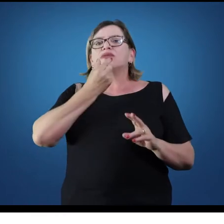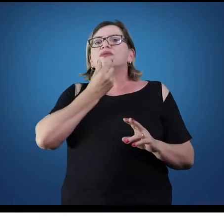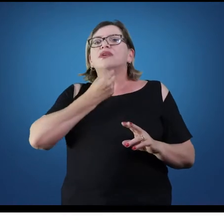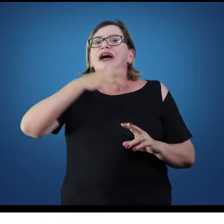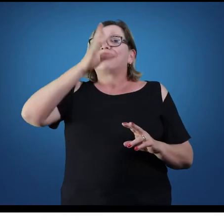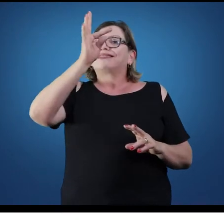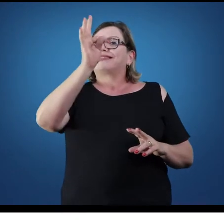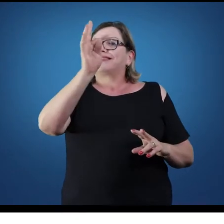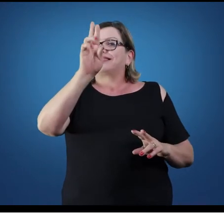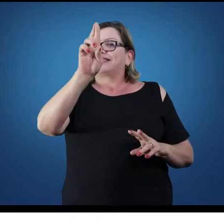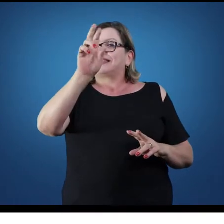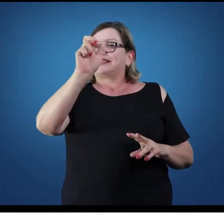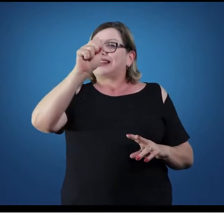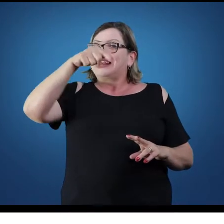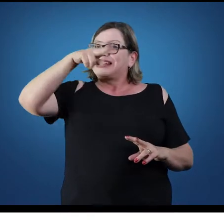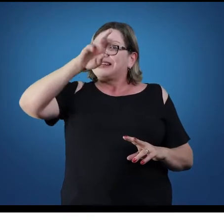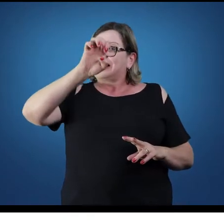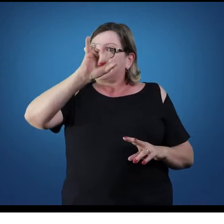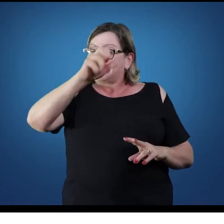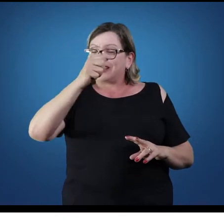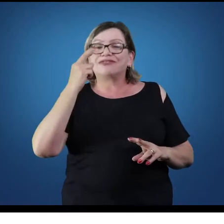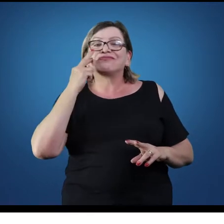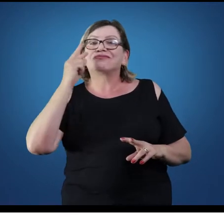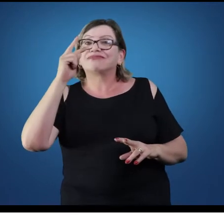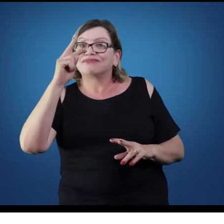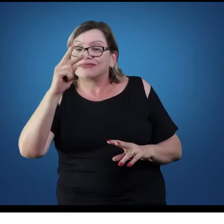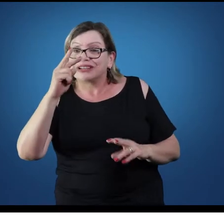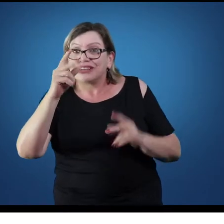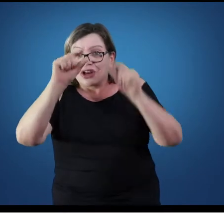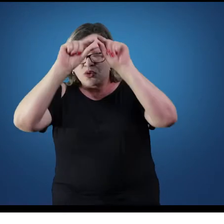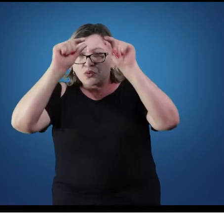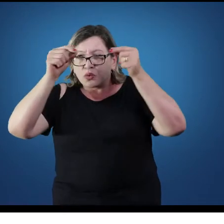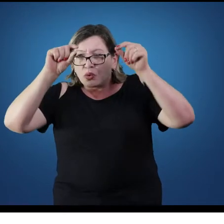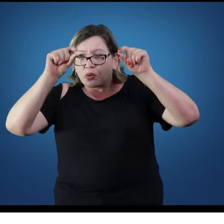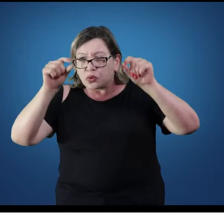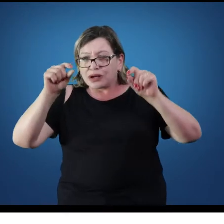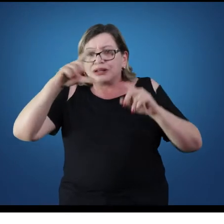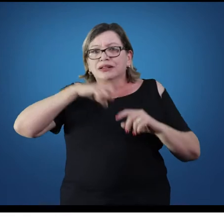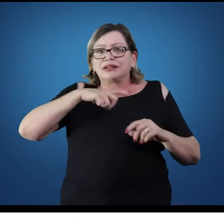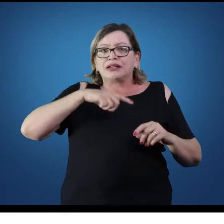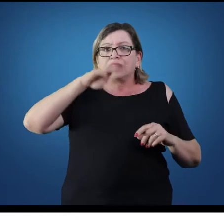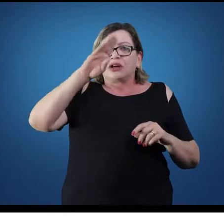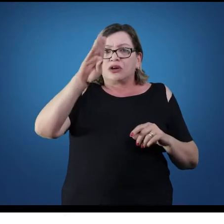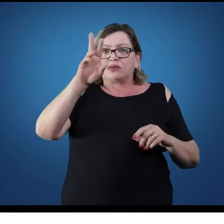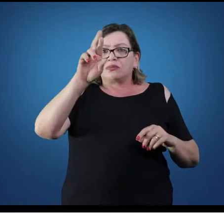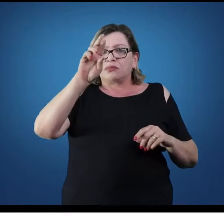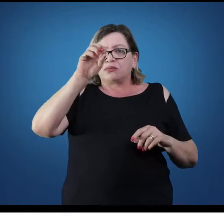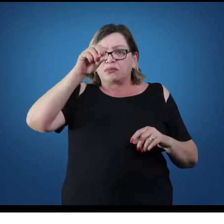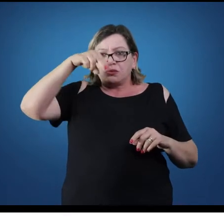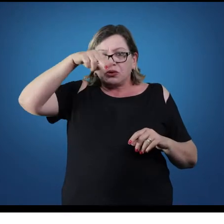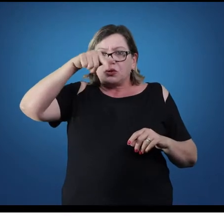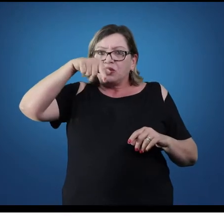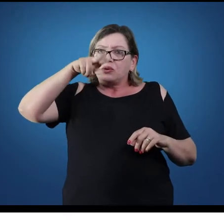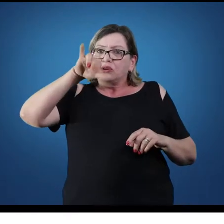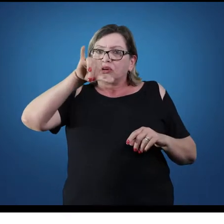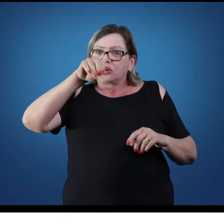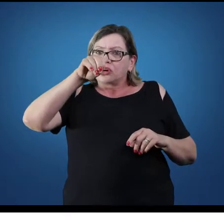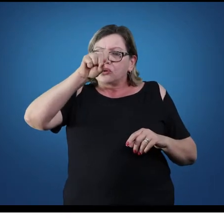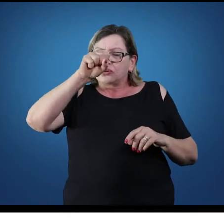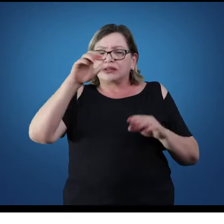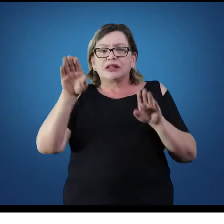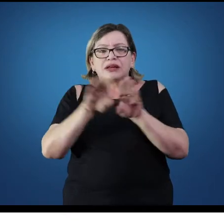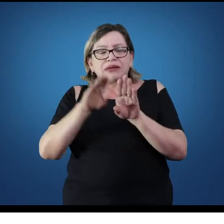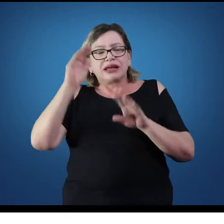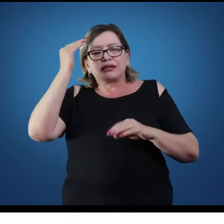com os brônquios e as suas ramificações, que são os bronquíolos, para entender funcionalmente também a importância desse conteúdo para a educação